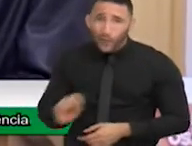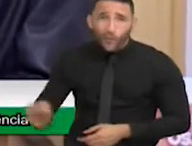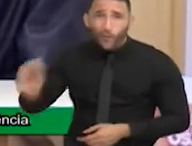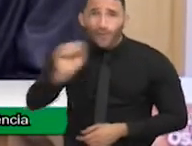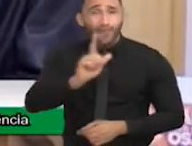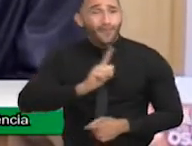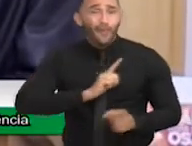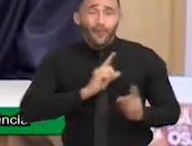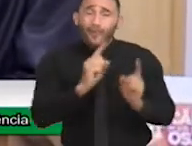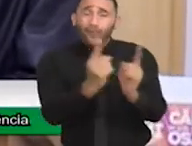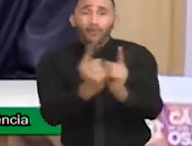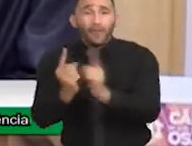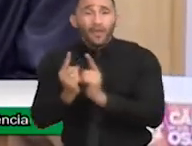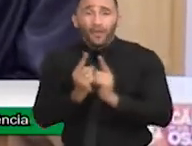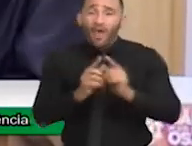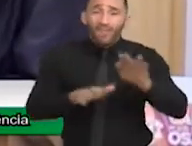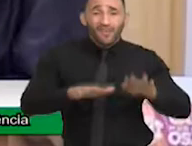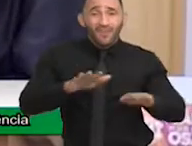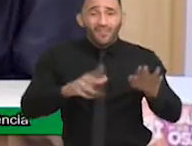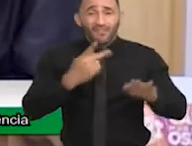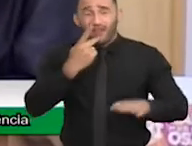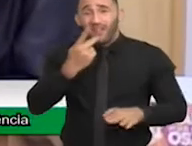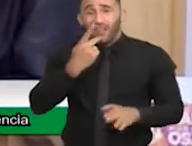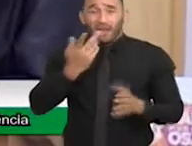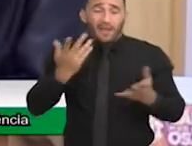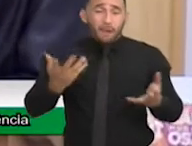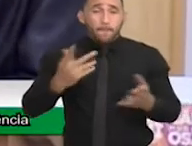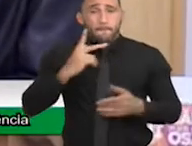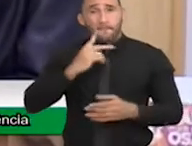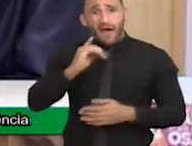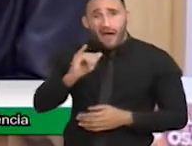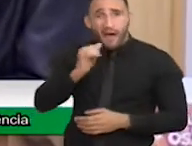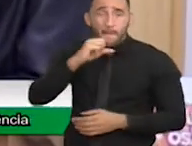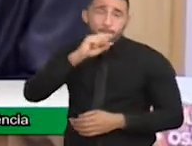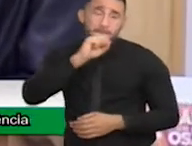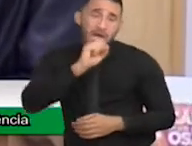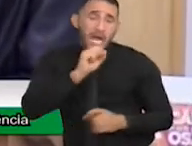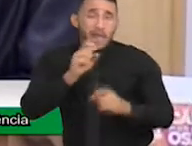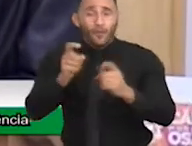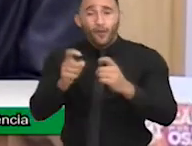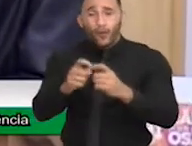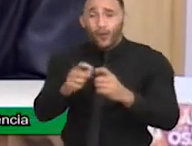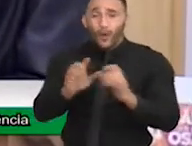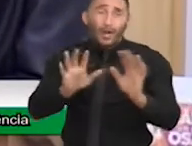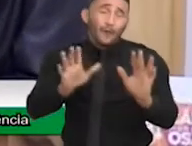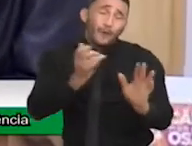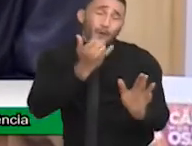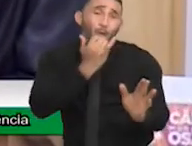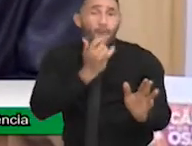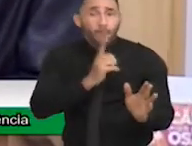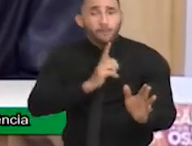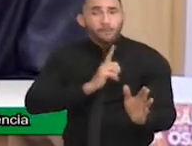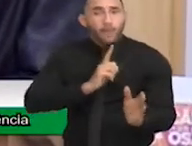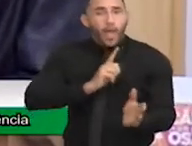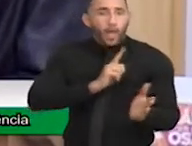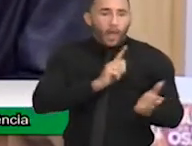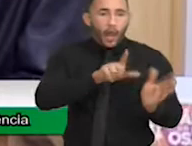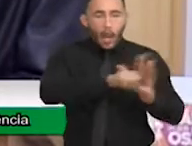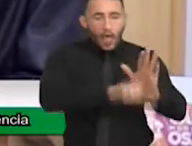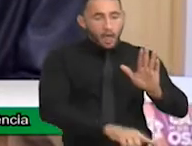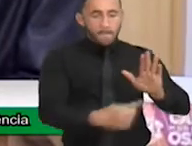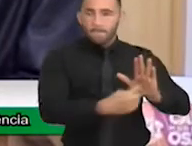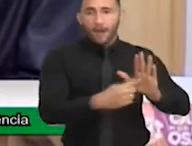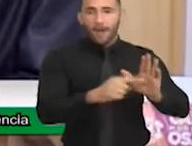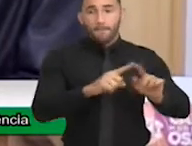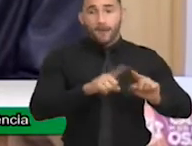que muitas vezes se diz, ah, pai, mãe, ah, doutor, ah, é assegurado, tem lá no CAPS, passa pela